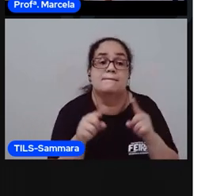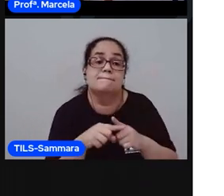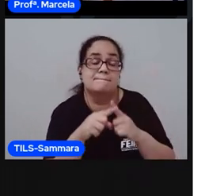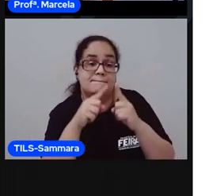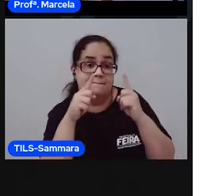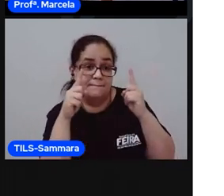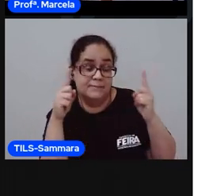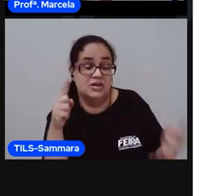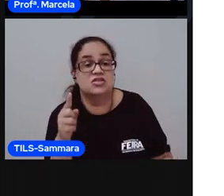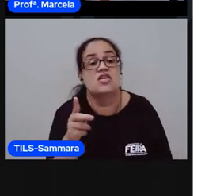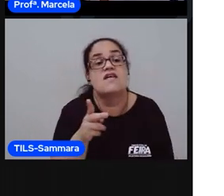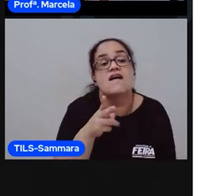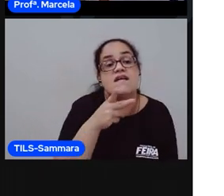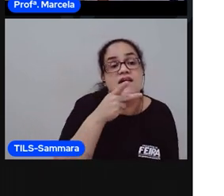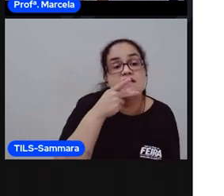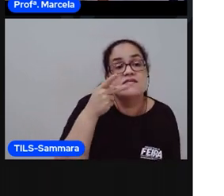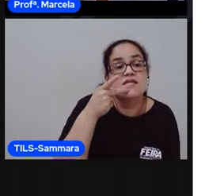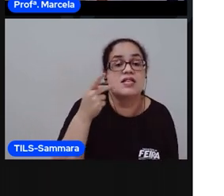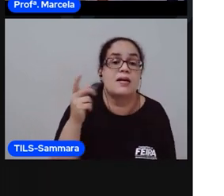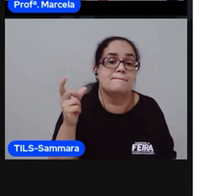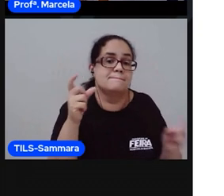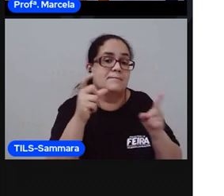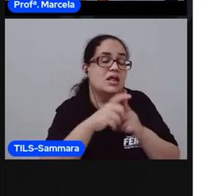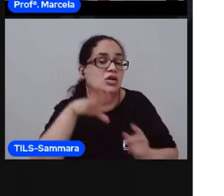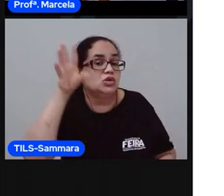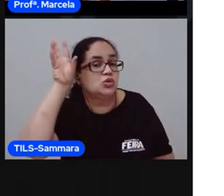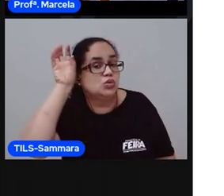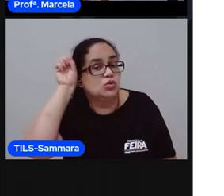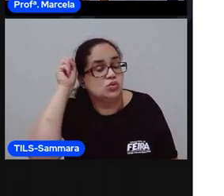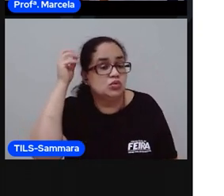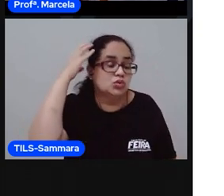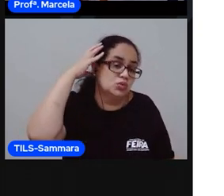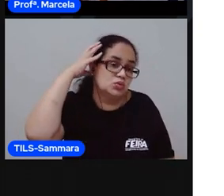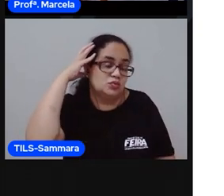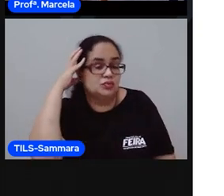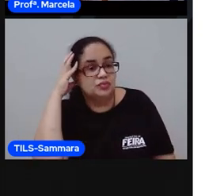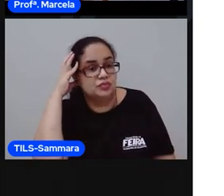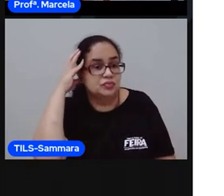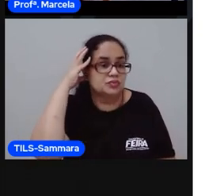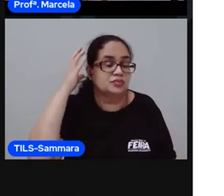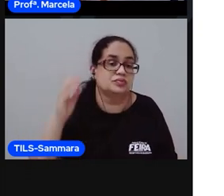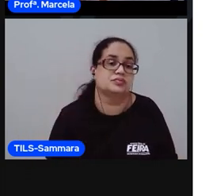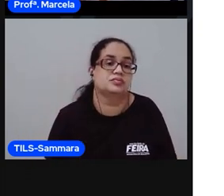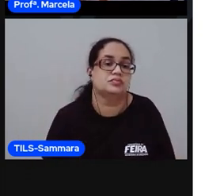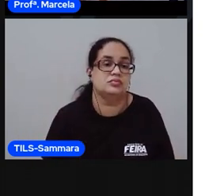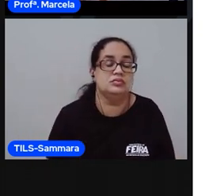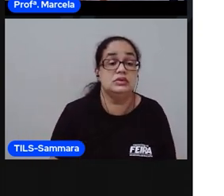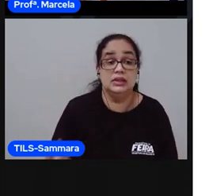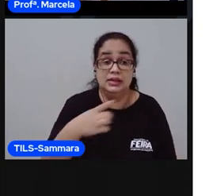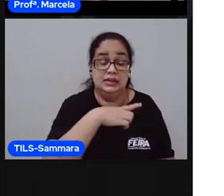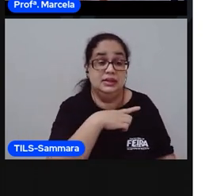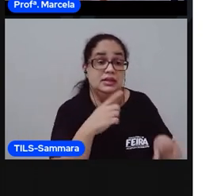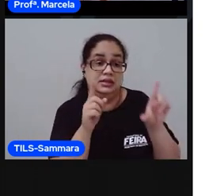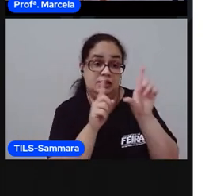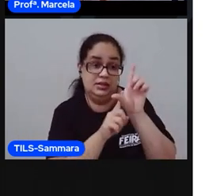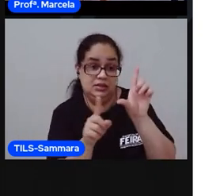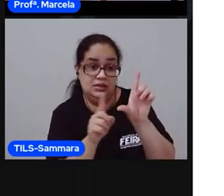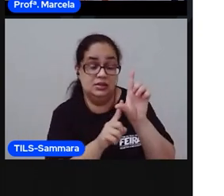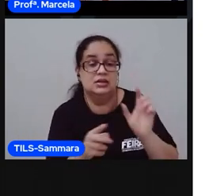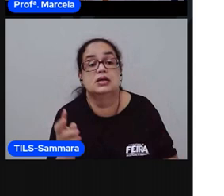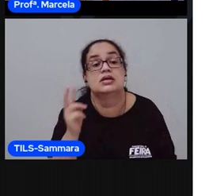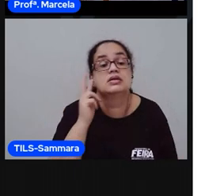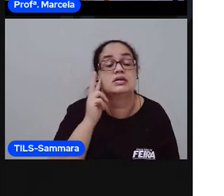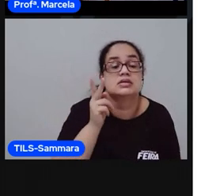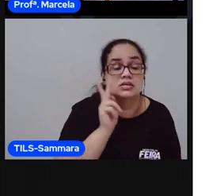você vai falar a palavra, você não escuta o som daquela letra. E tem letras que você sempre vai